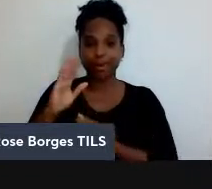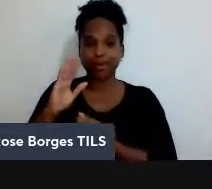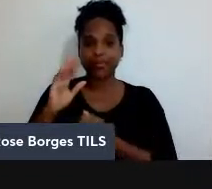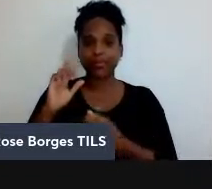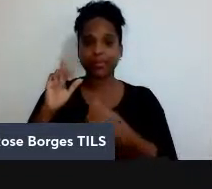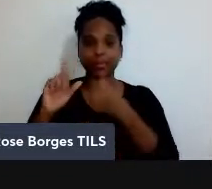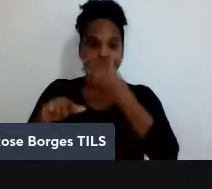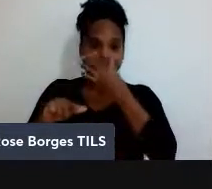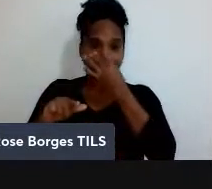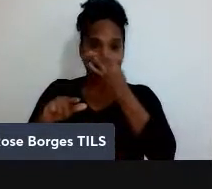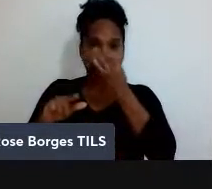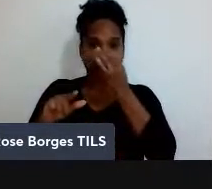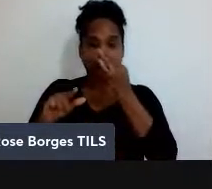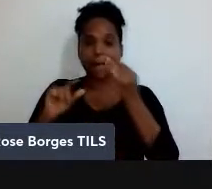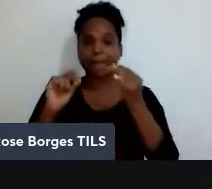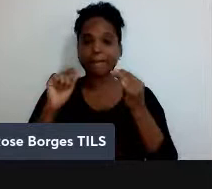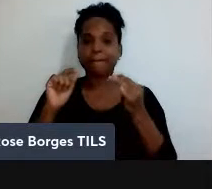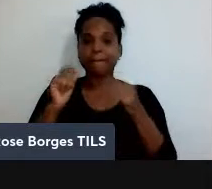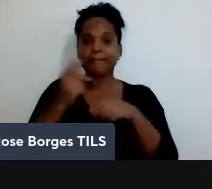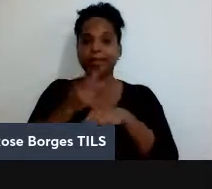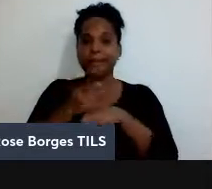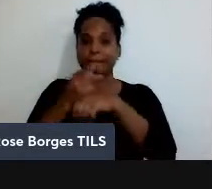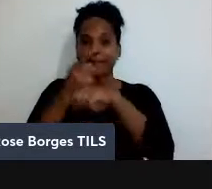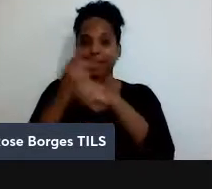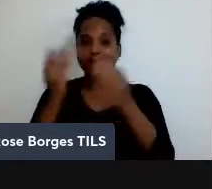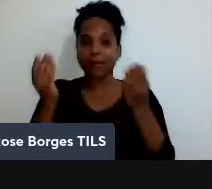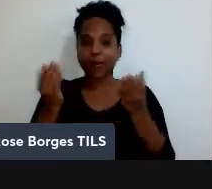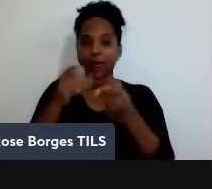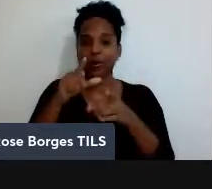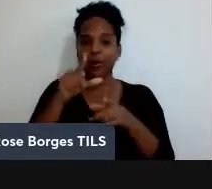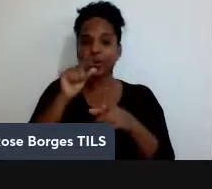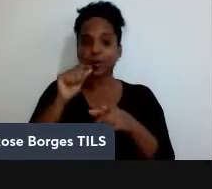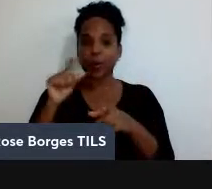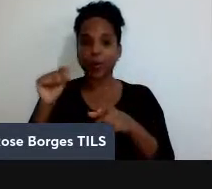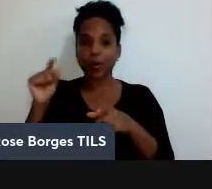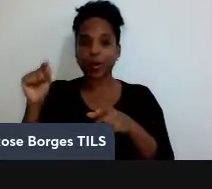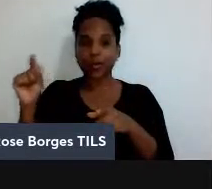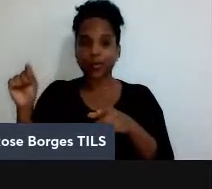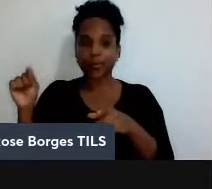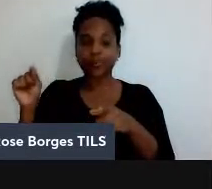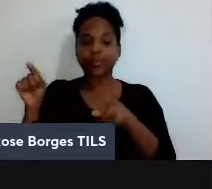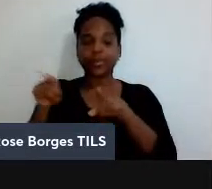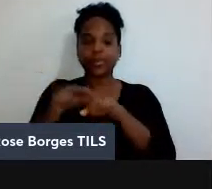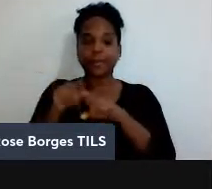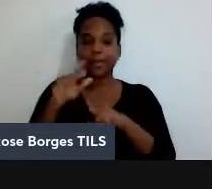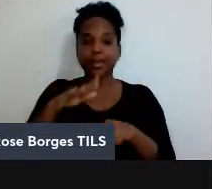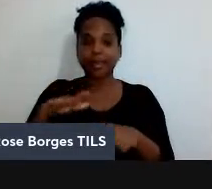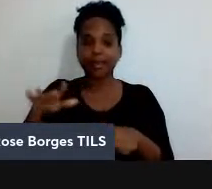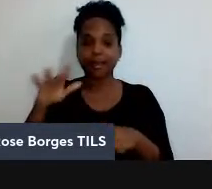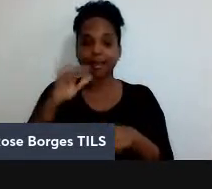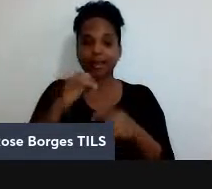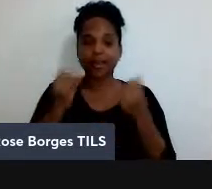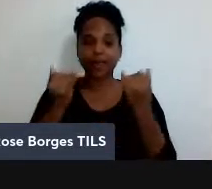que, esse ano, eles escolheram também o campo da informação quântica para